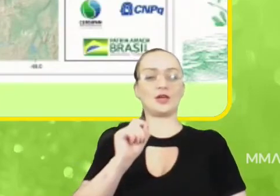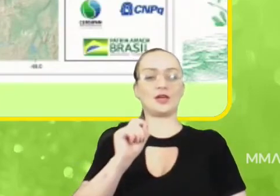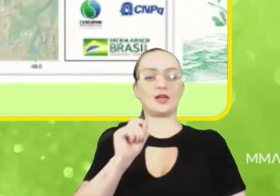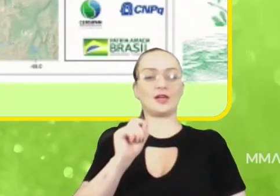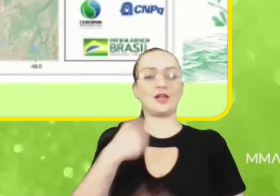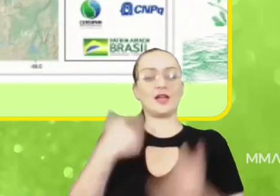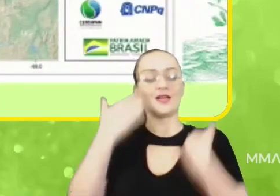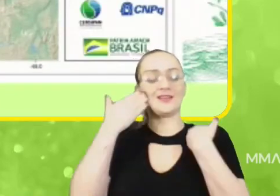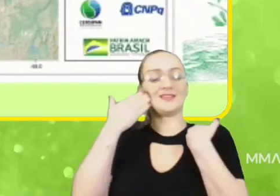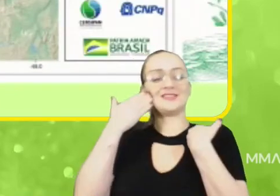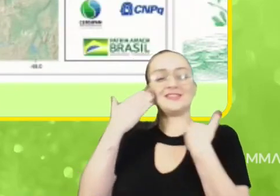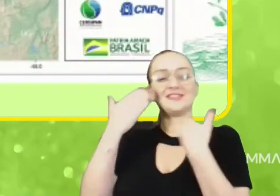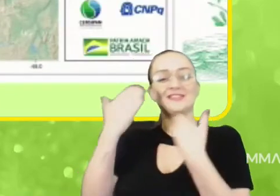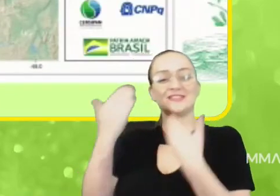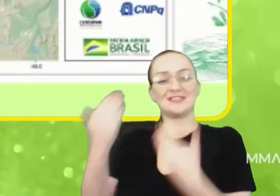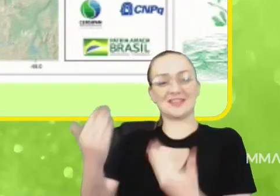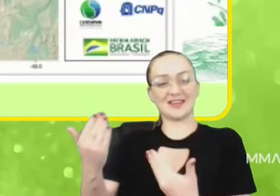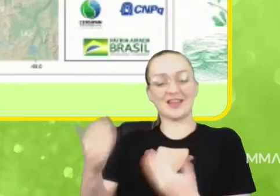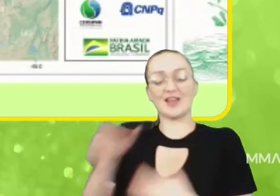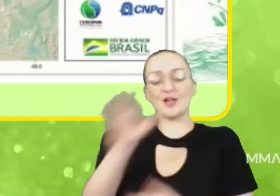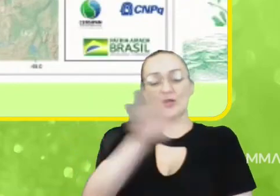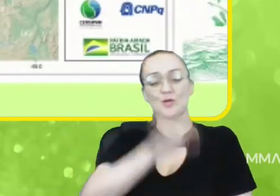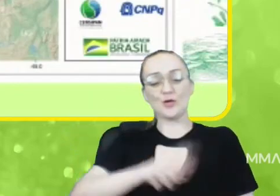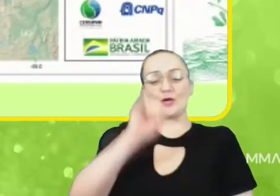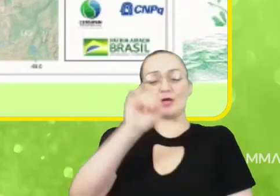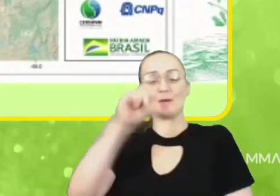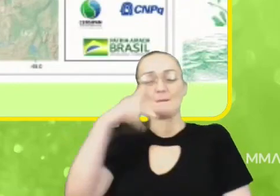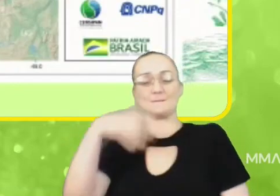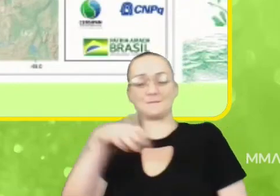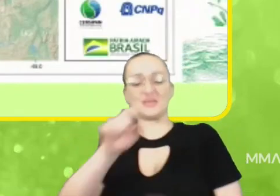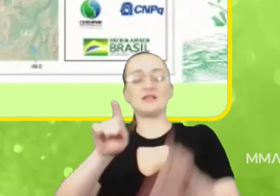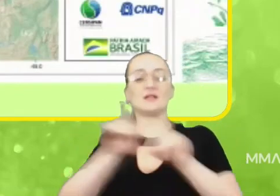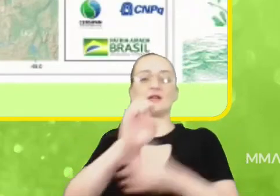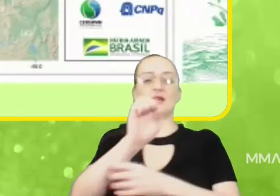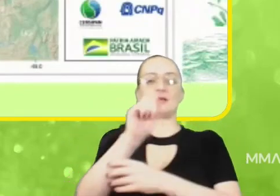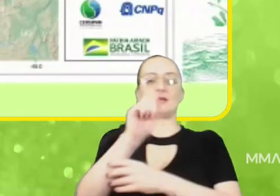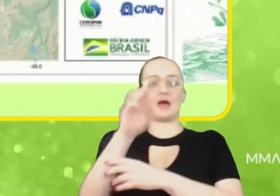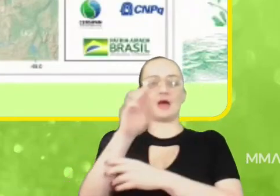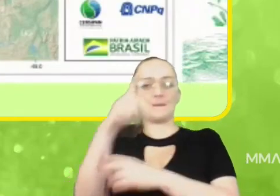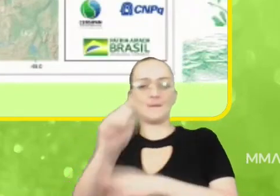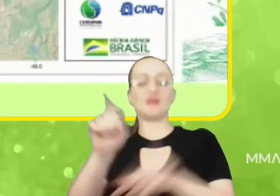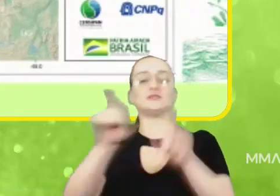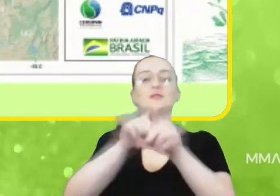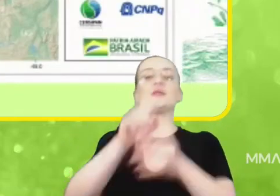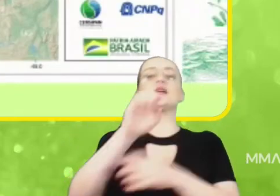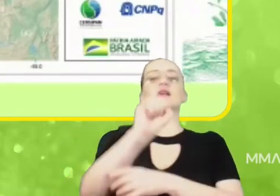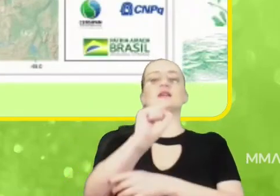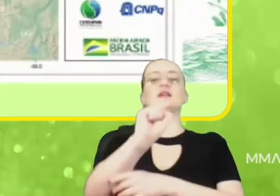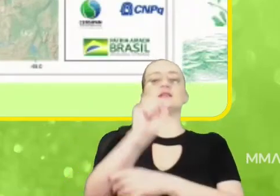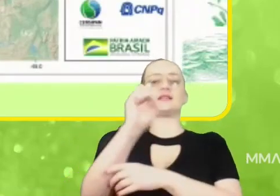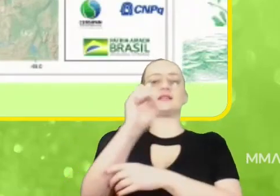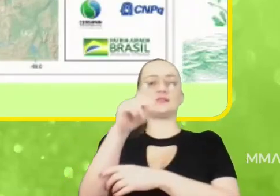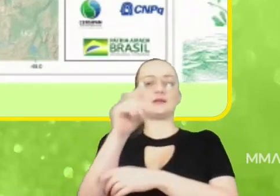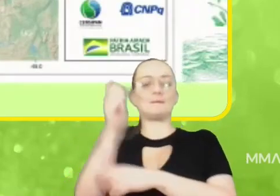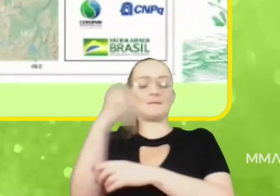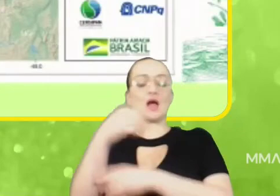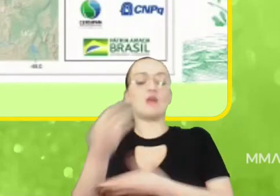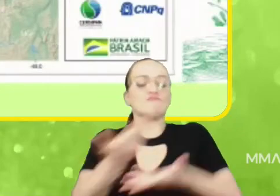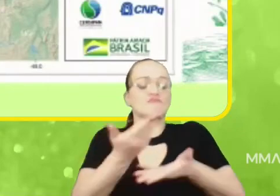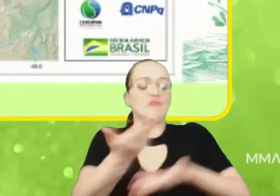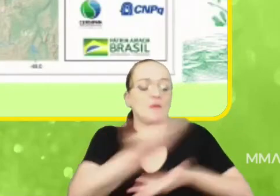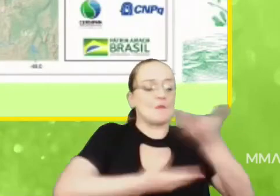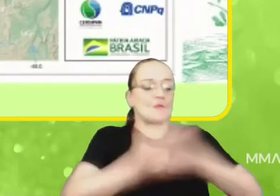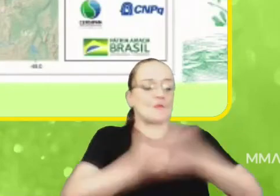agradecimento ao pessoal do INPE, da Embrapa e do Sensipan, que no esforço colaborativo conseguiram